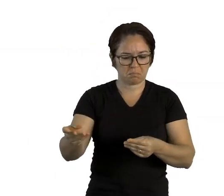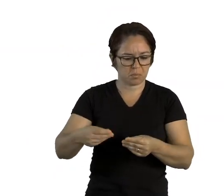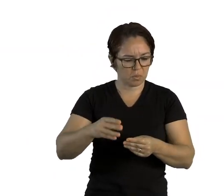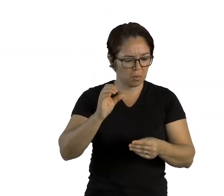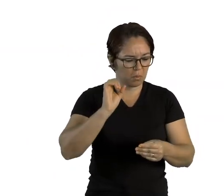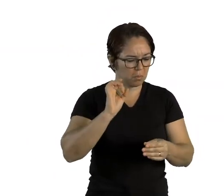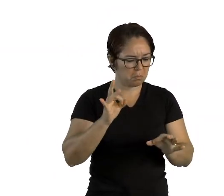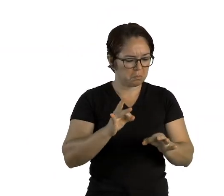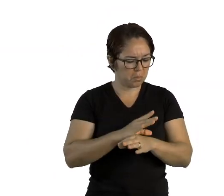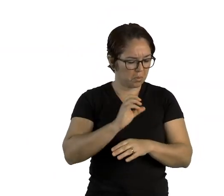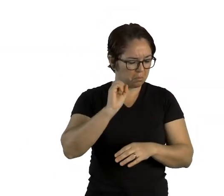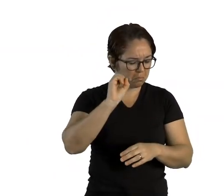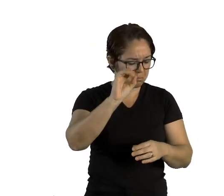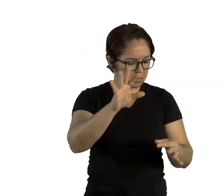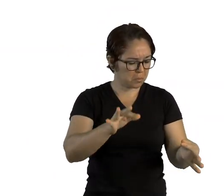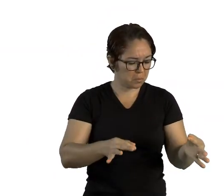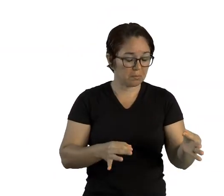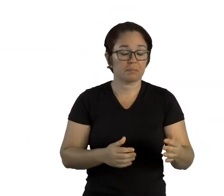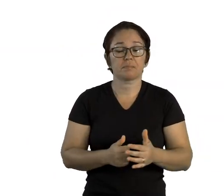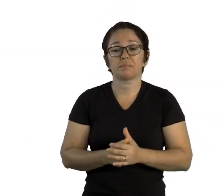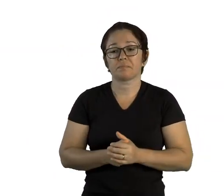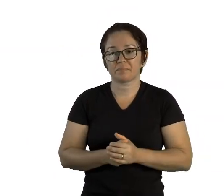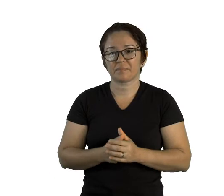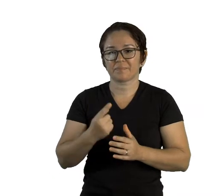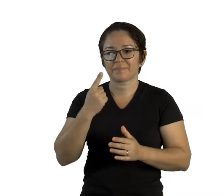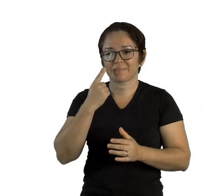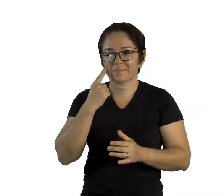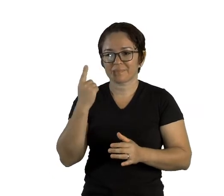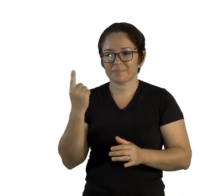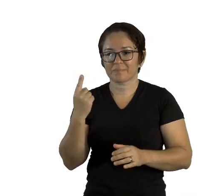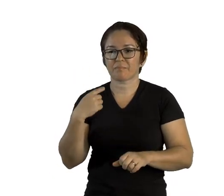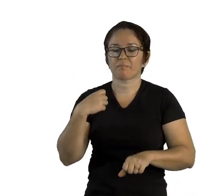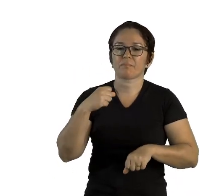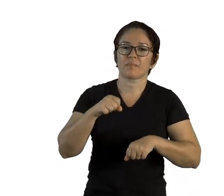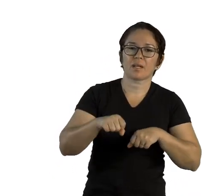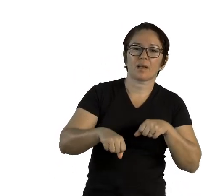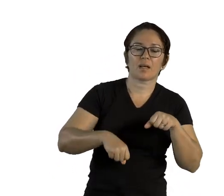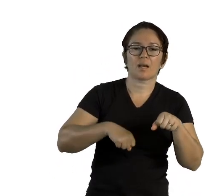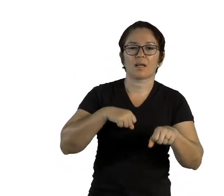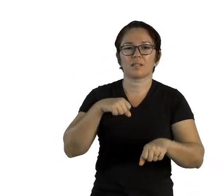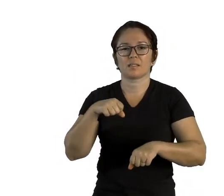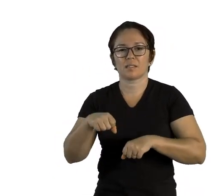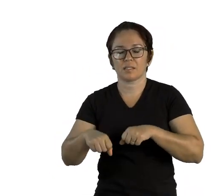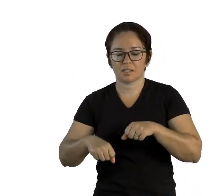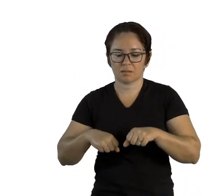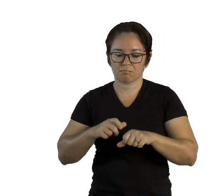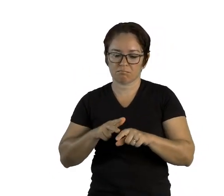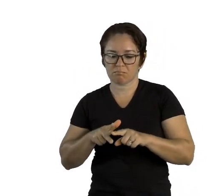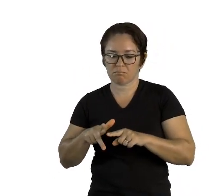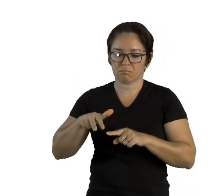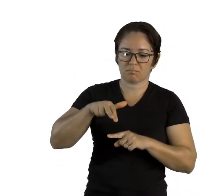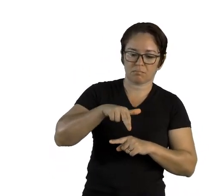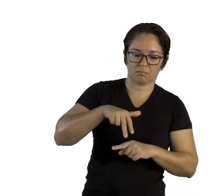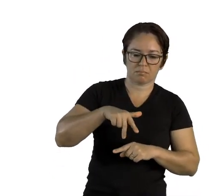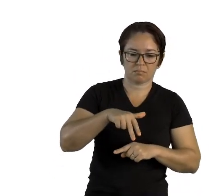Empurrando a bicicleta, o carteiro, a pé, entra no coração da floresta. De tão fechada que era, não dava